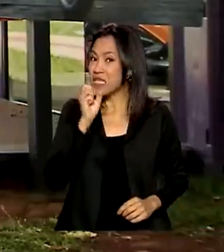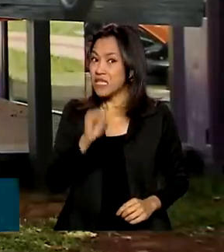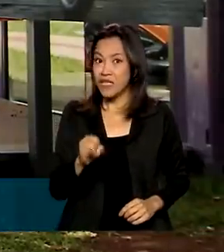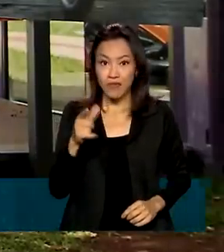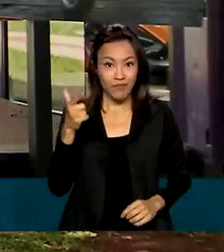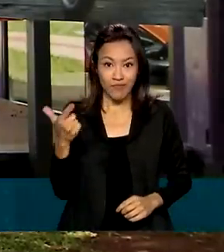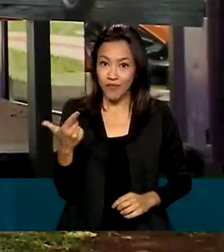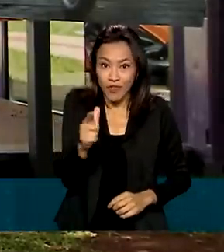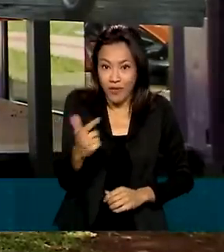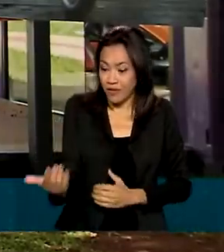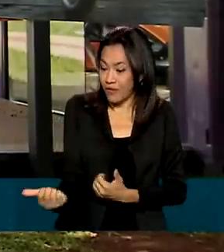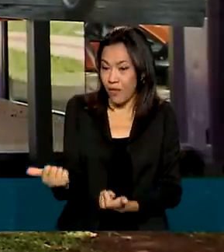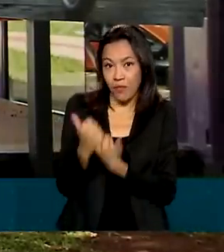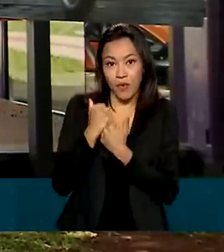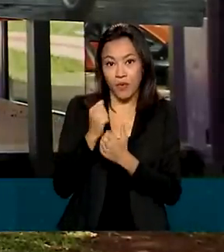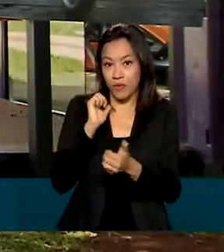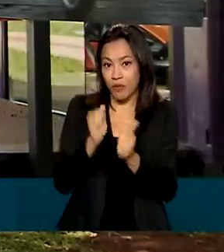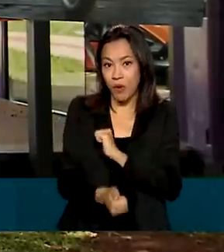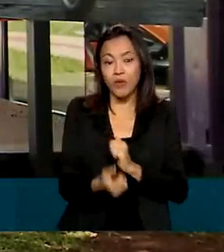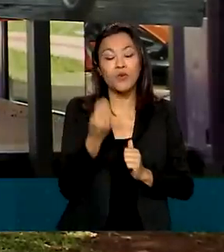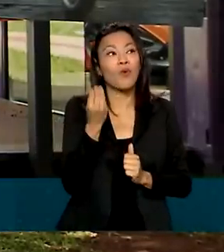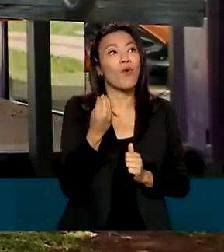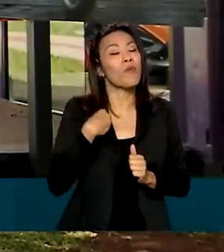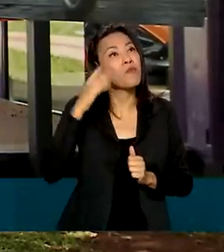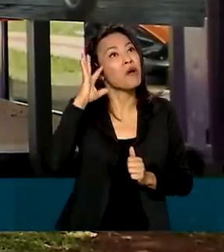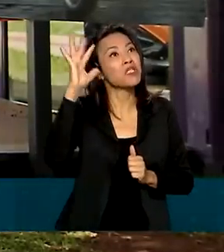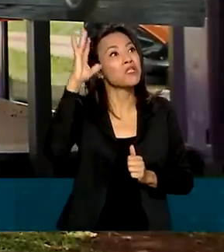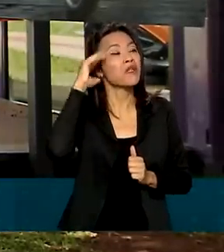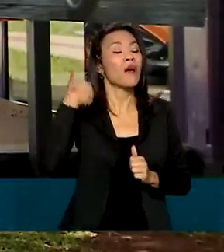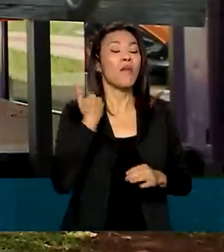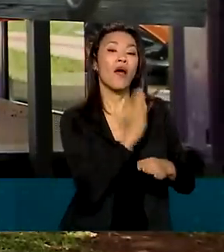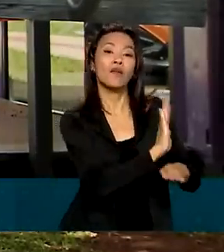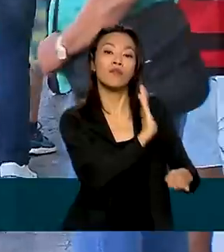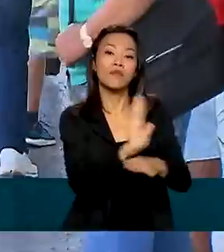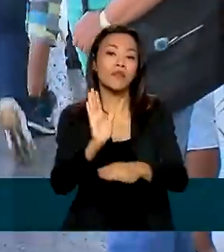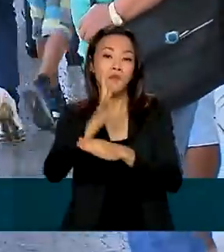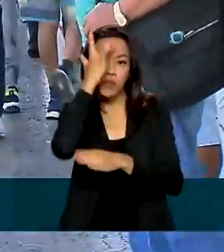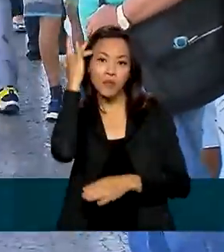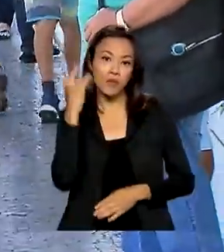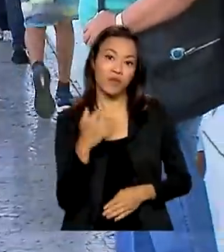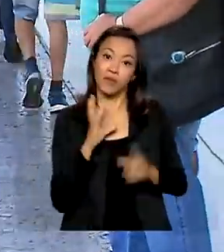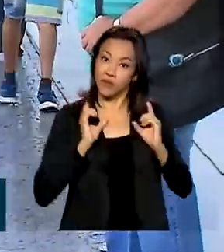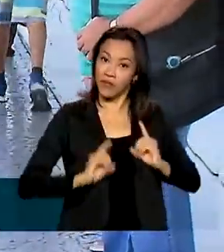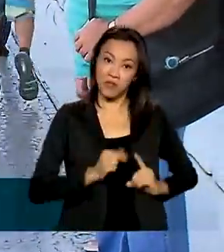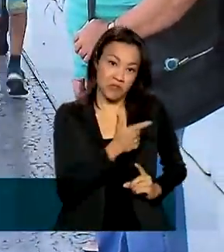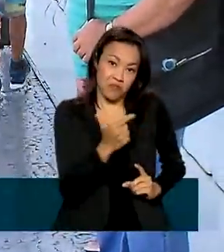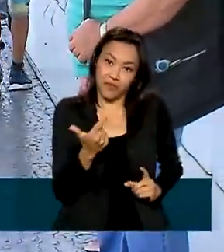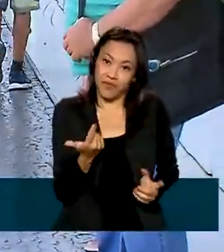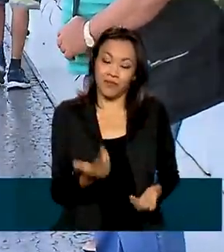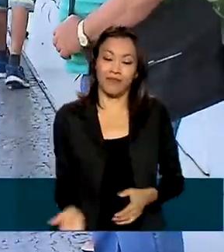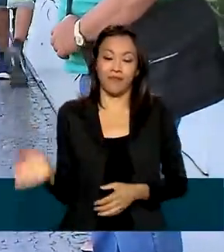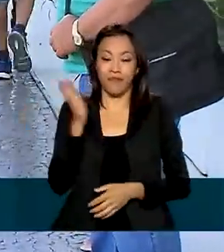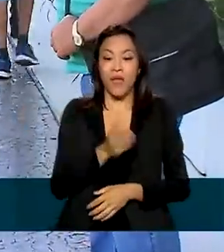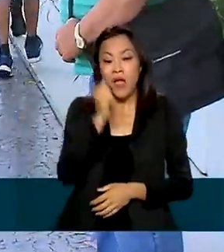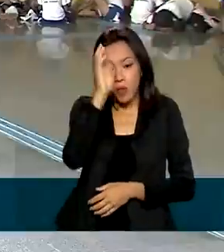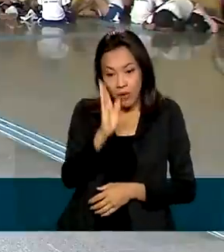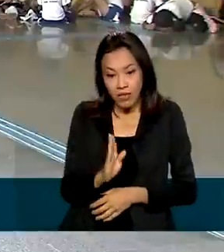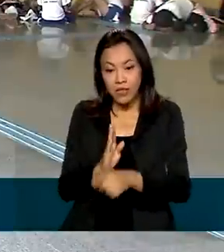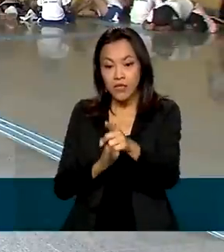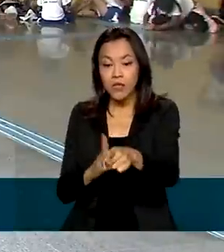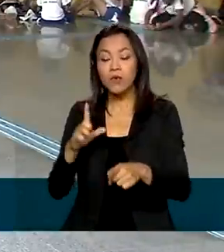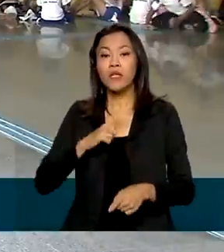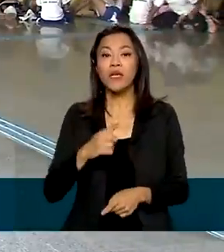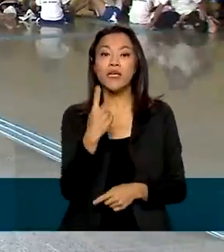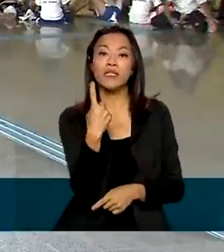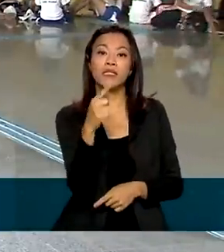me ajudar, eu não teria jamais pensado em um projeto para ajudar as pessoas com deficiência. Segundo o IBGE, existem no Brasil cerca de